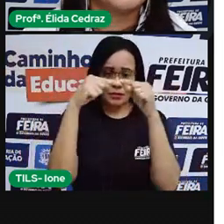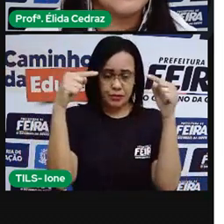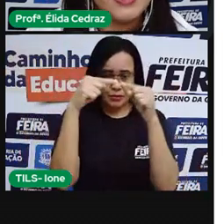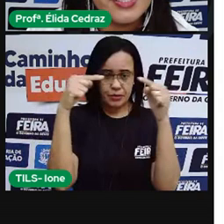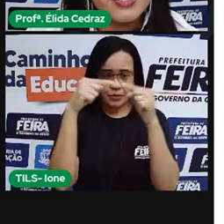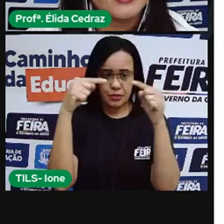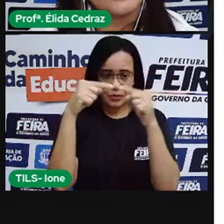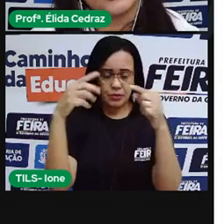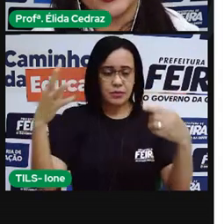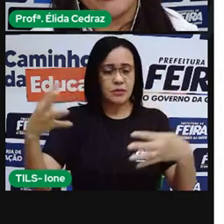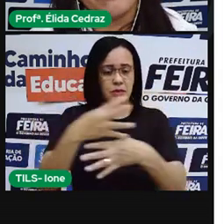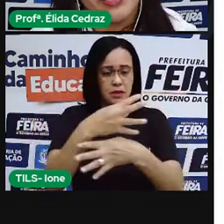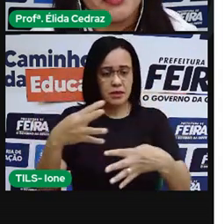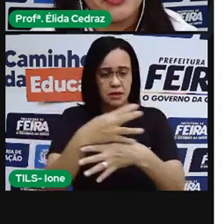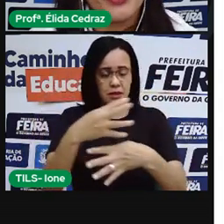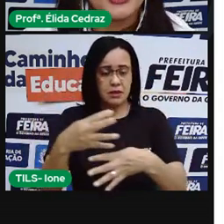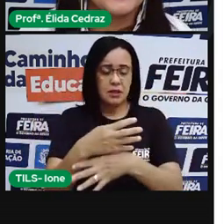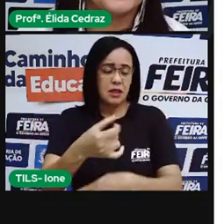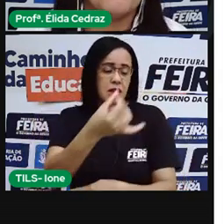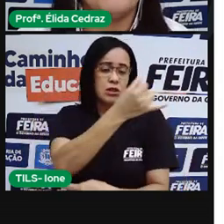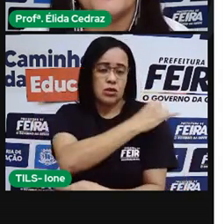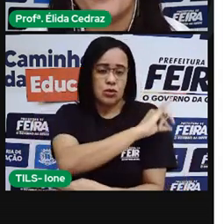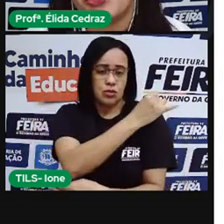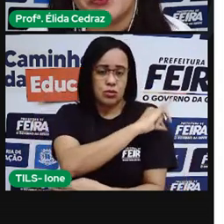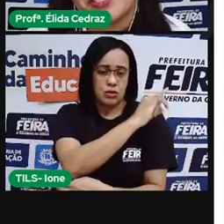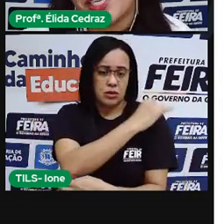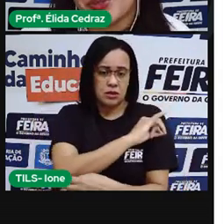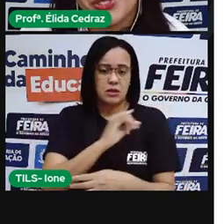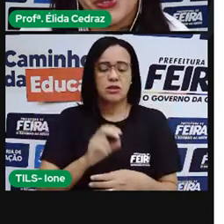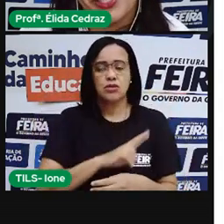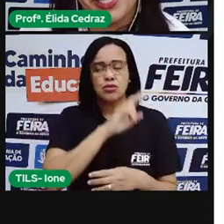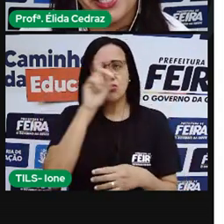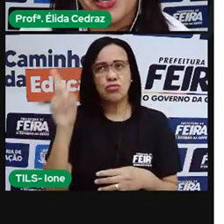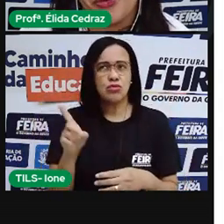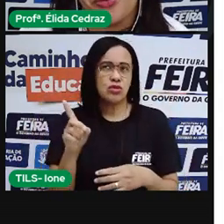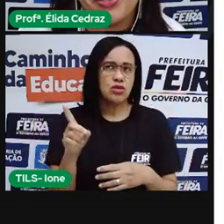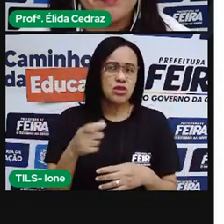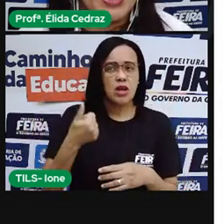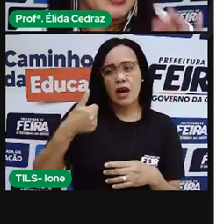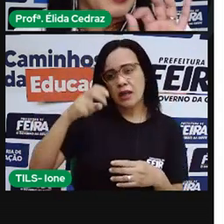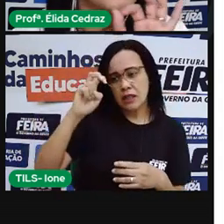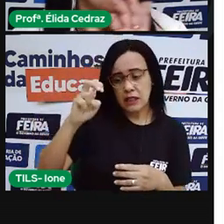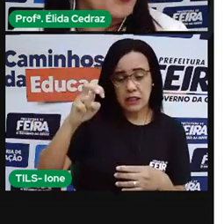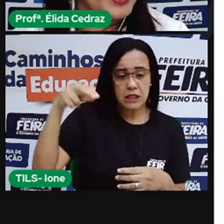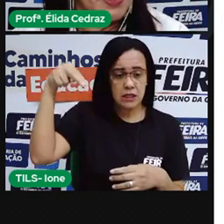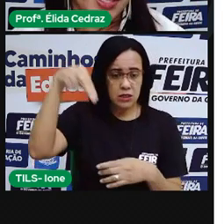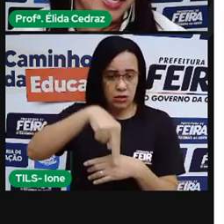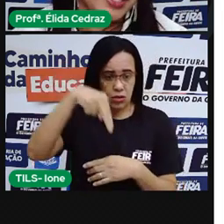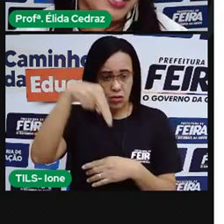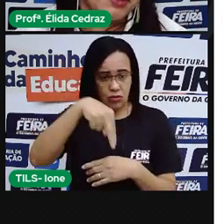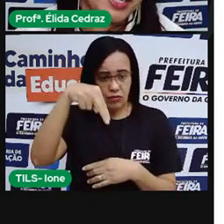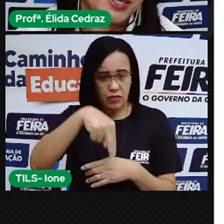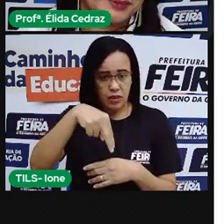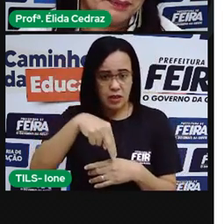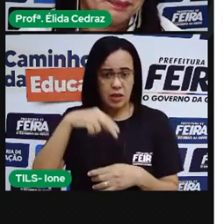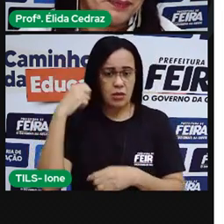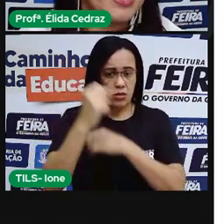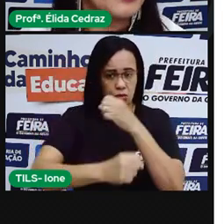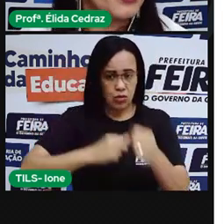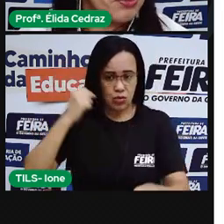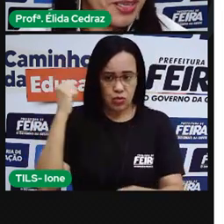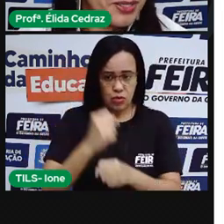15 de novembro de 1889 às 8h30 da manhã.